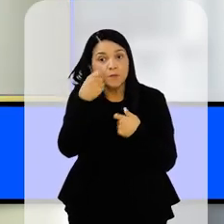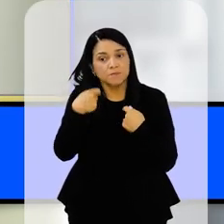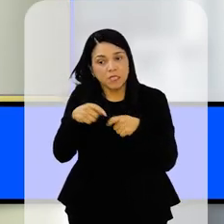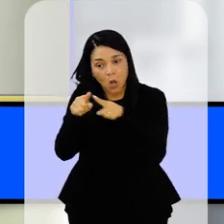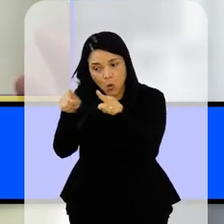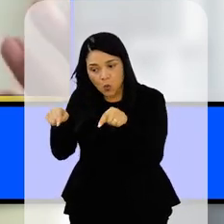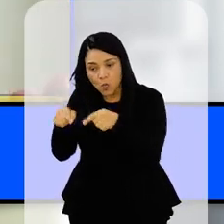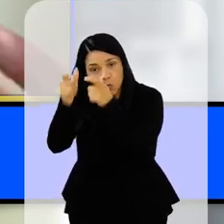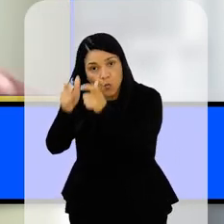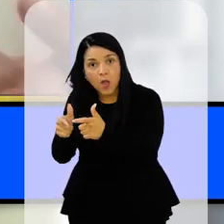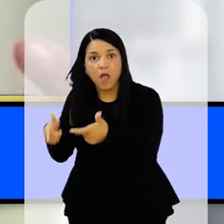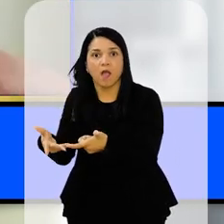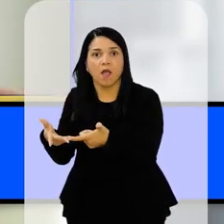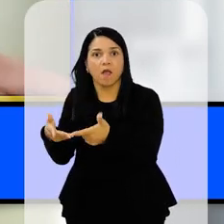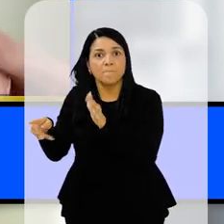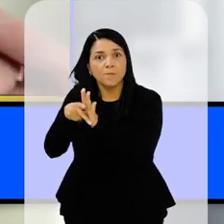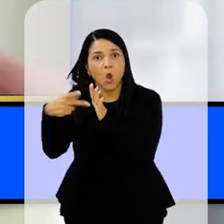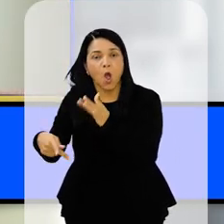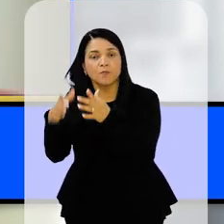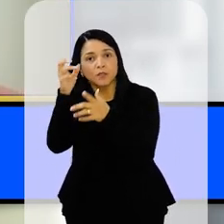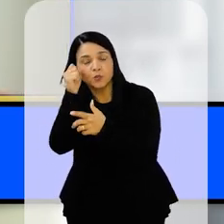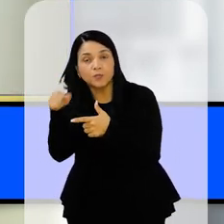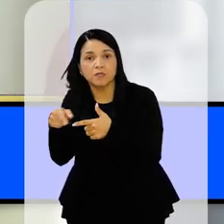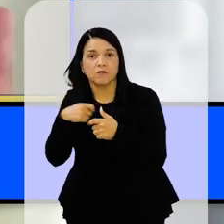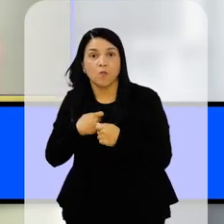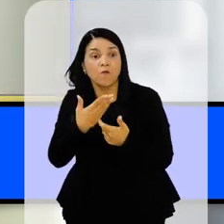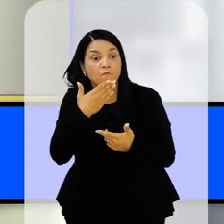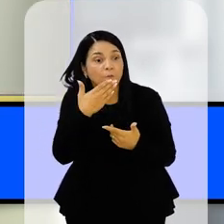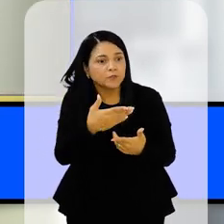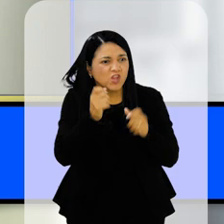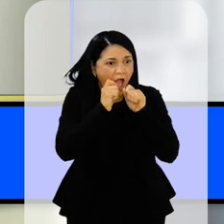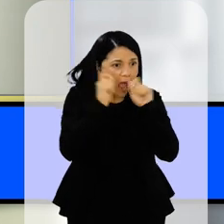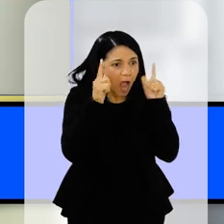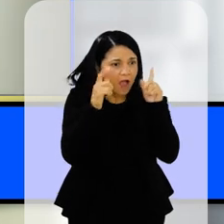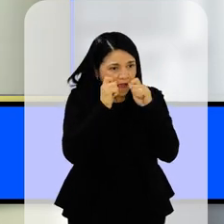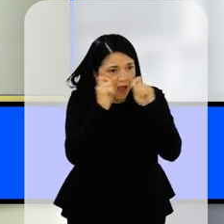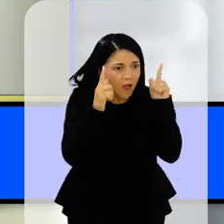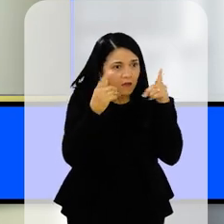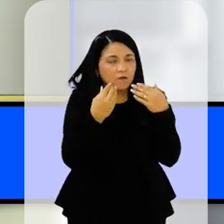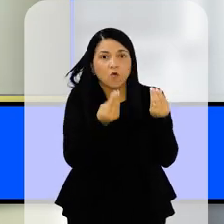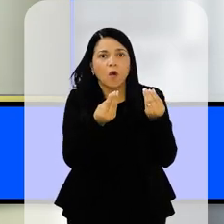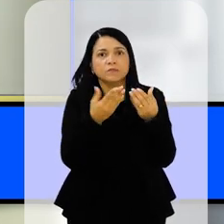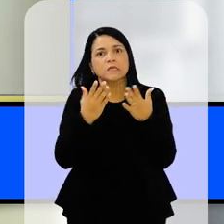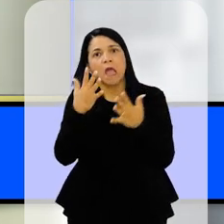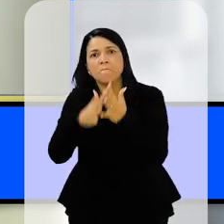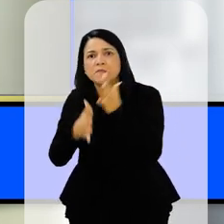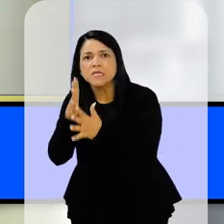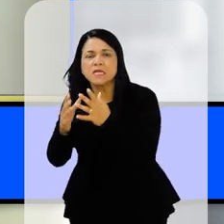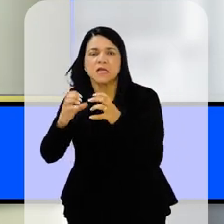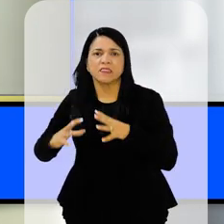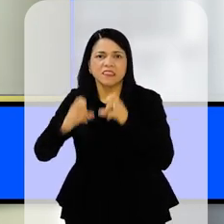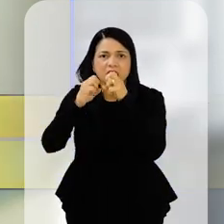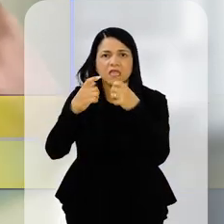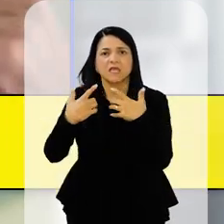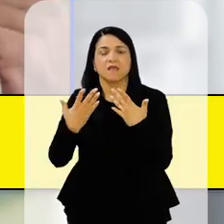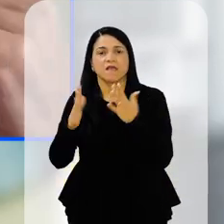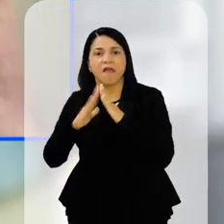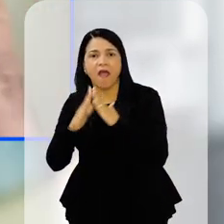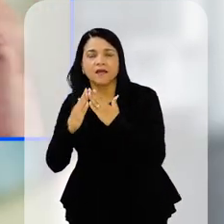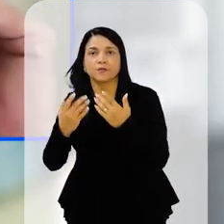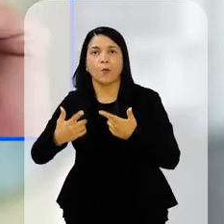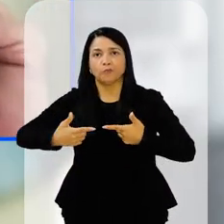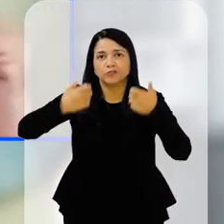para poder dormir, eu não posso fazer dizer para a criança ficar acordada se ela está privada de sono, porque aconteceu alguma coisa em casa, uma briga, um